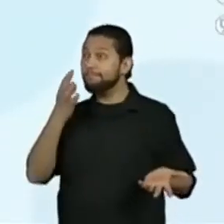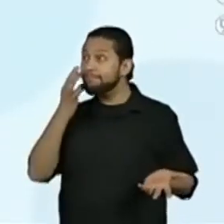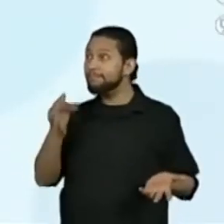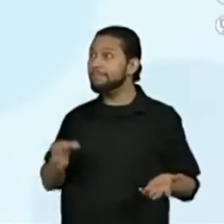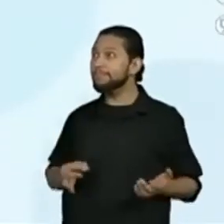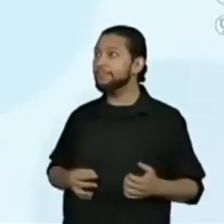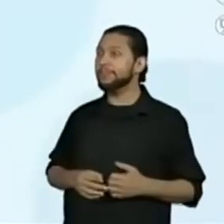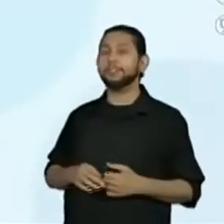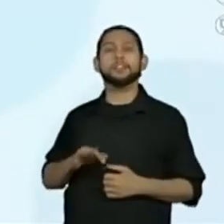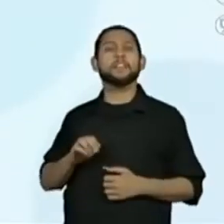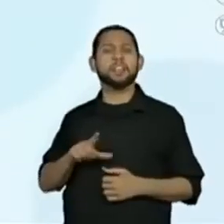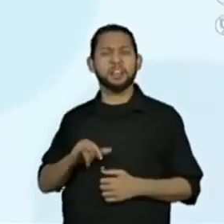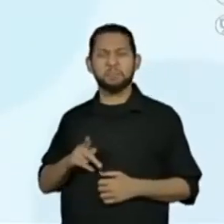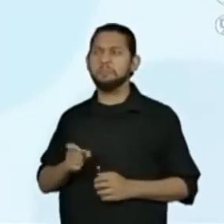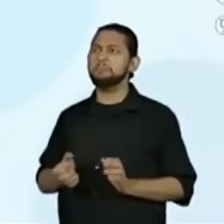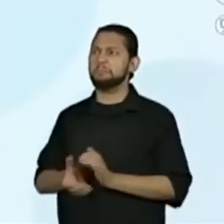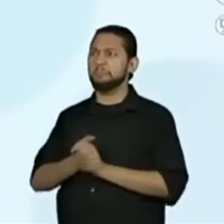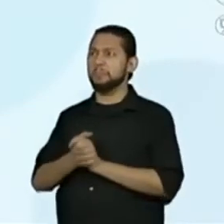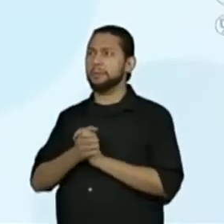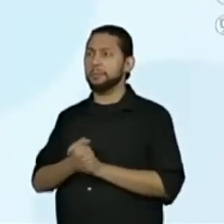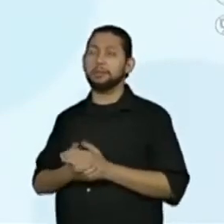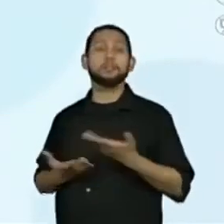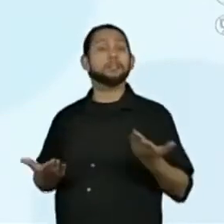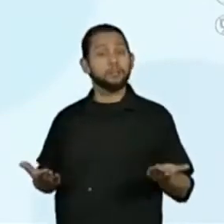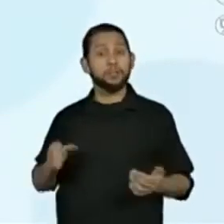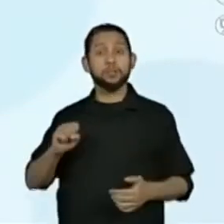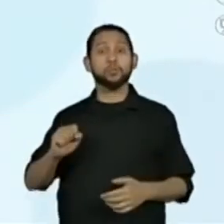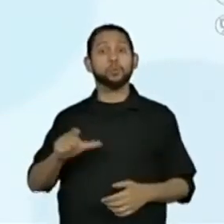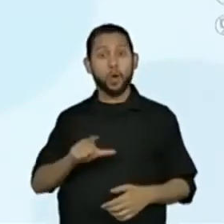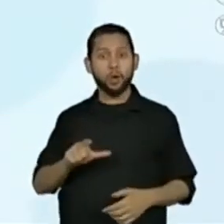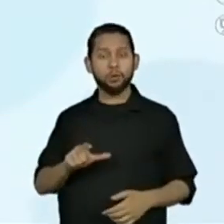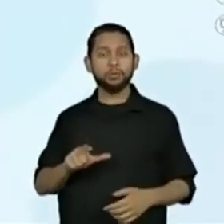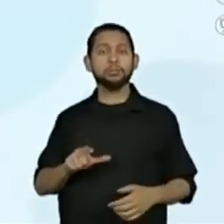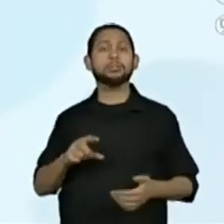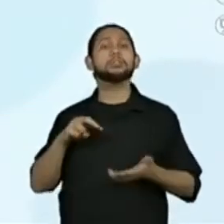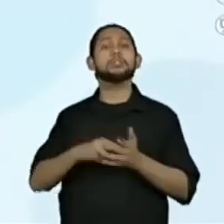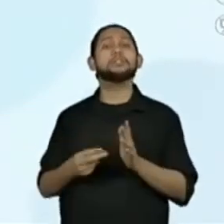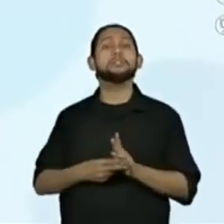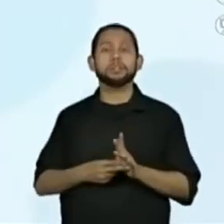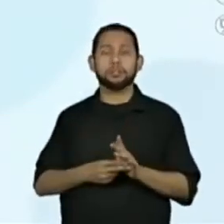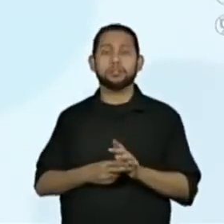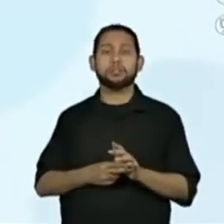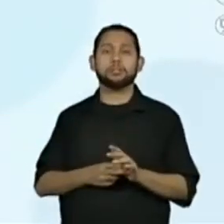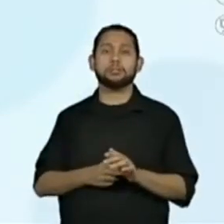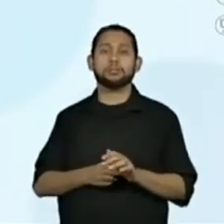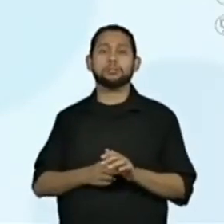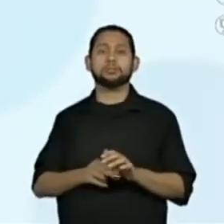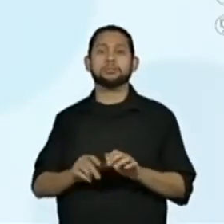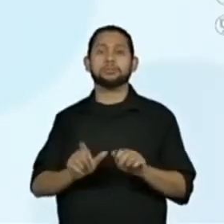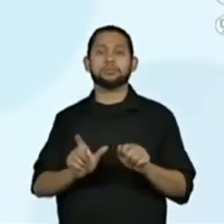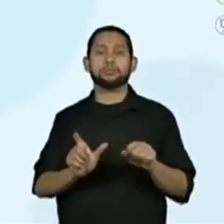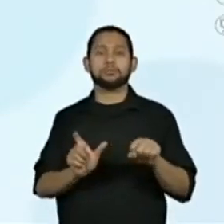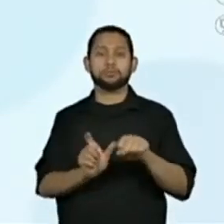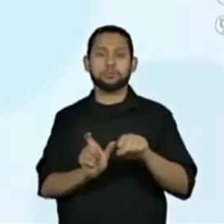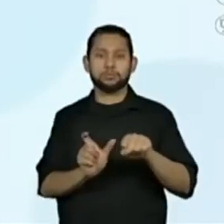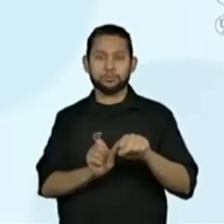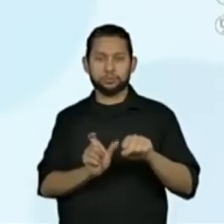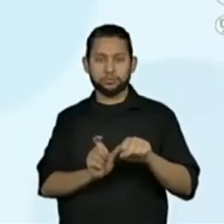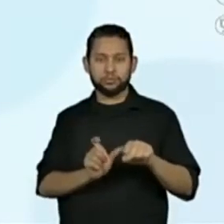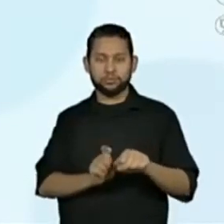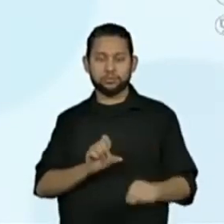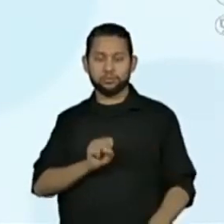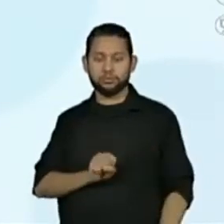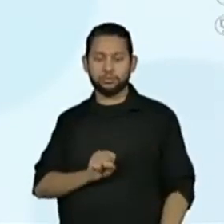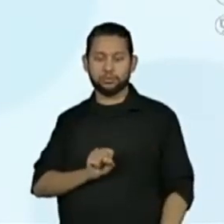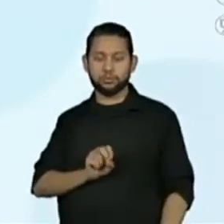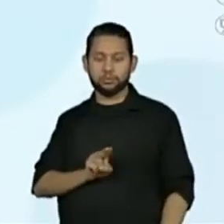na aula. A palavra sol é um substantivo. Isso mesmo. Olha, só se é um substantivo, pode